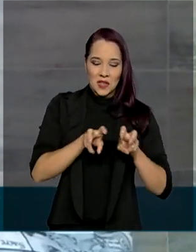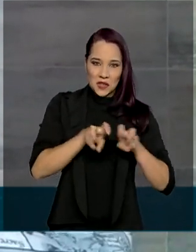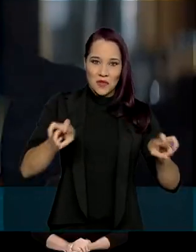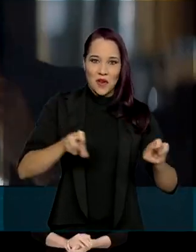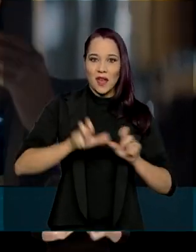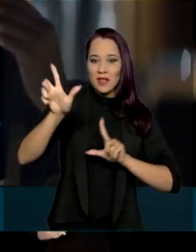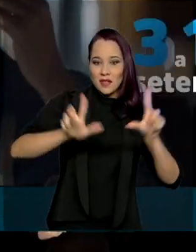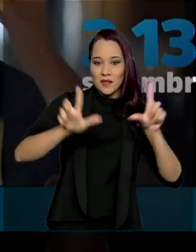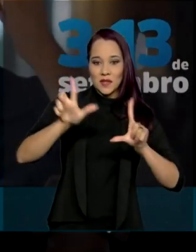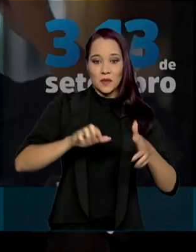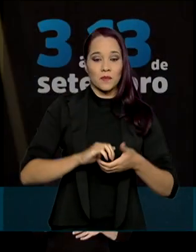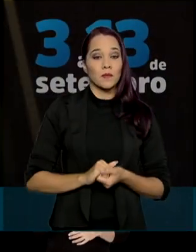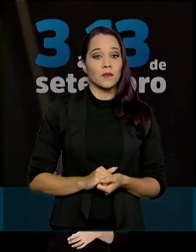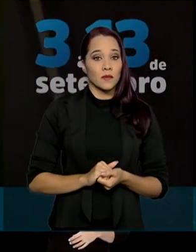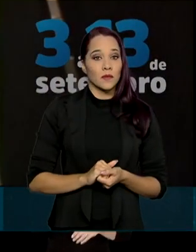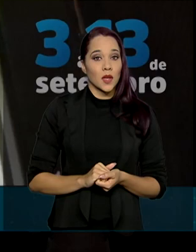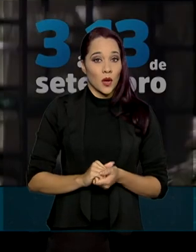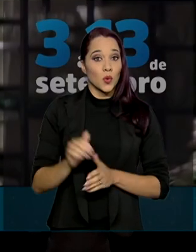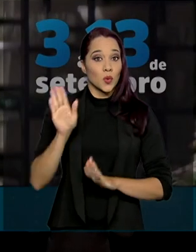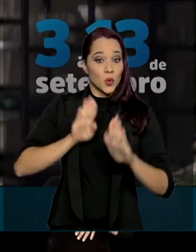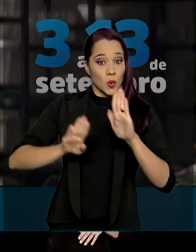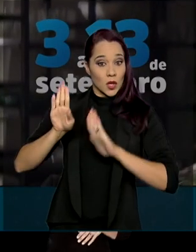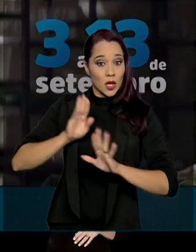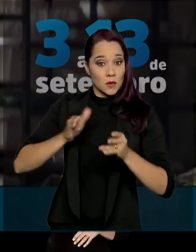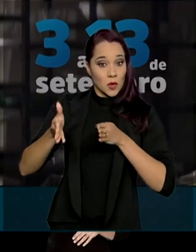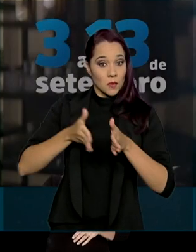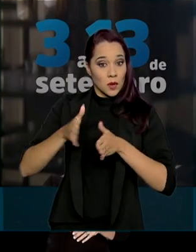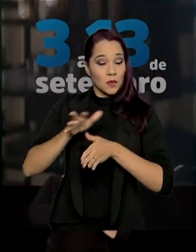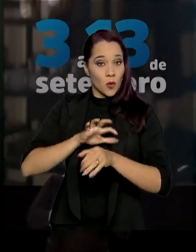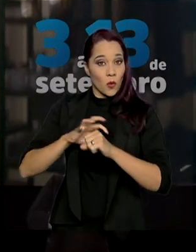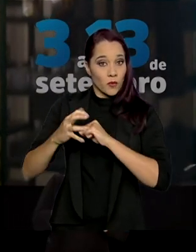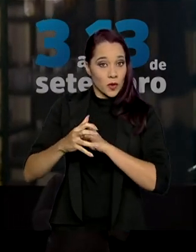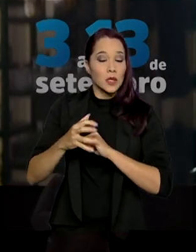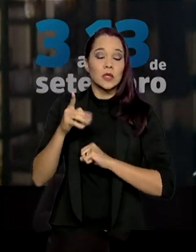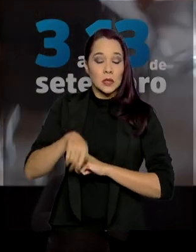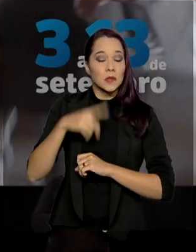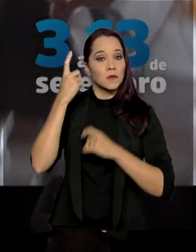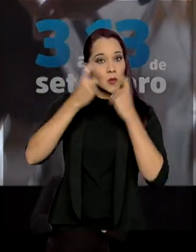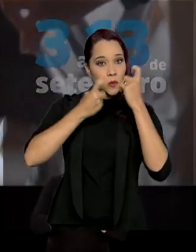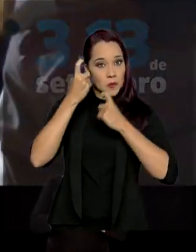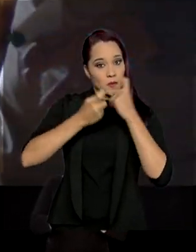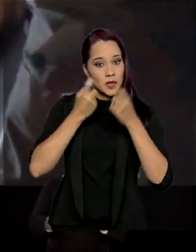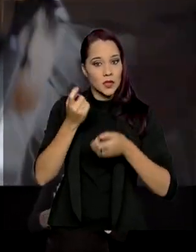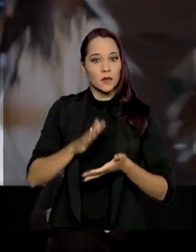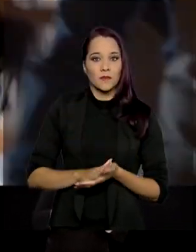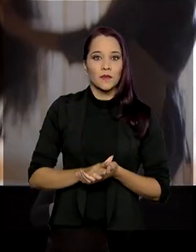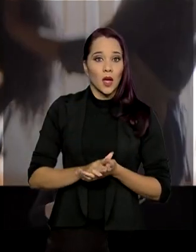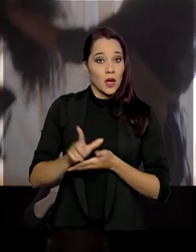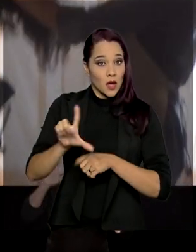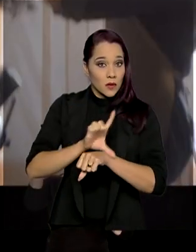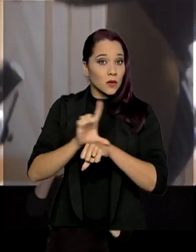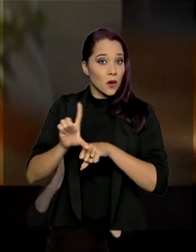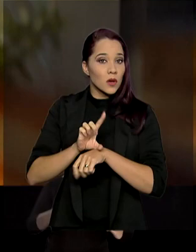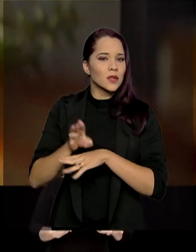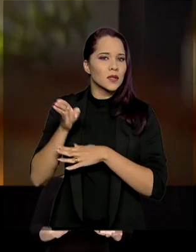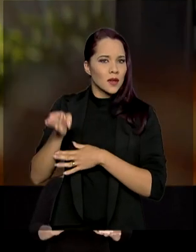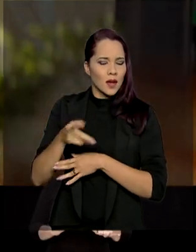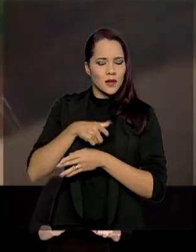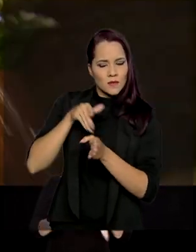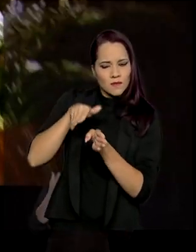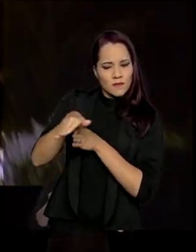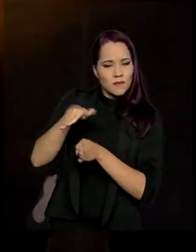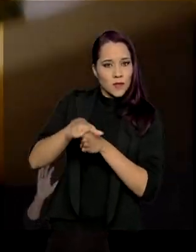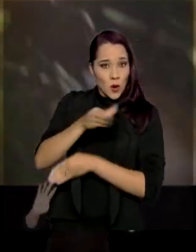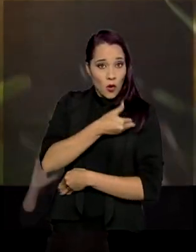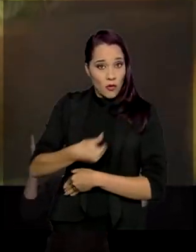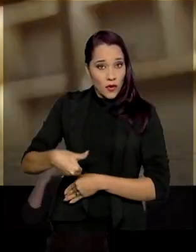TV. Os cuidados, por causa da pandemia, também são uma preocupação. E os comerciantes têm sido instruídos